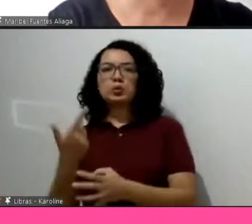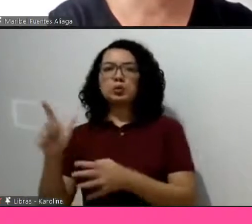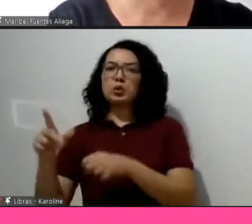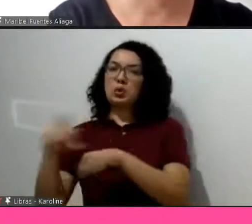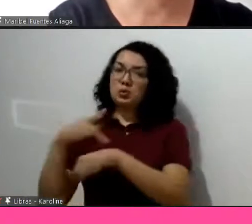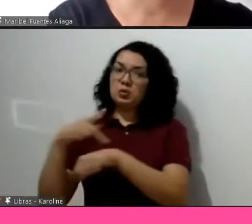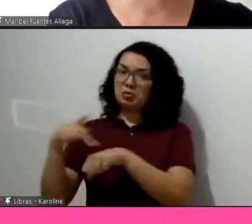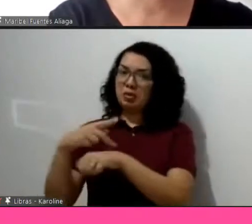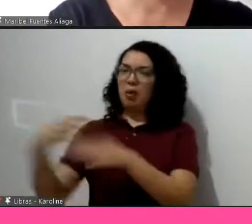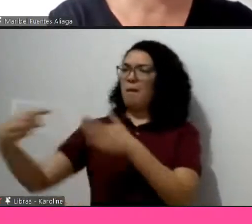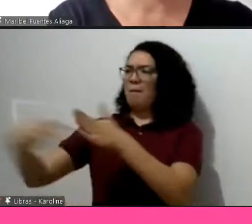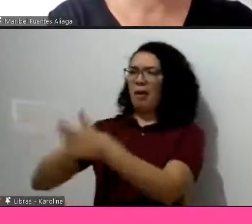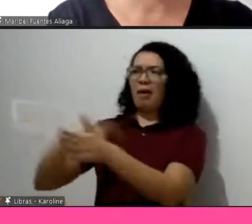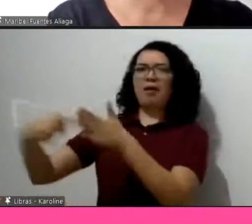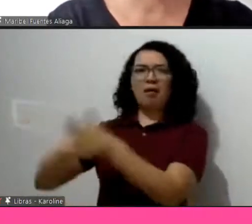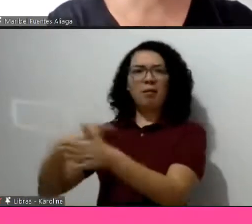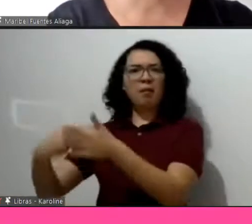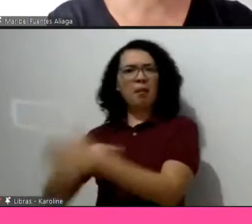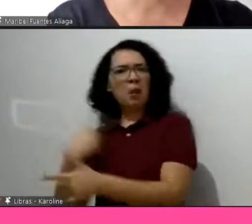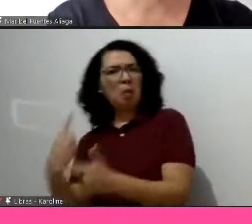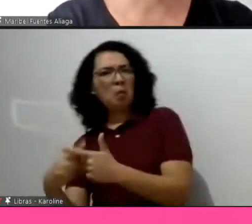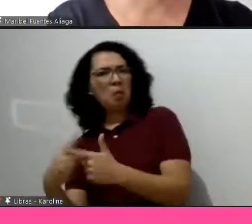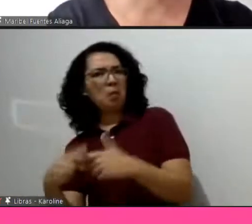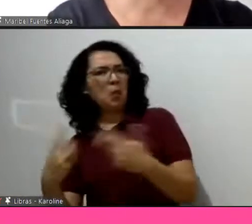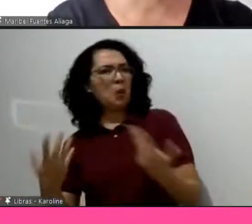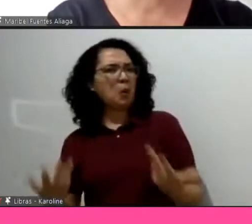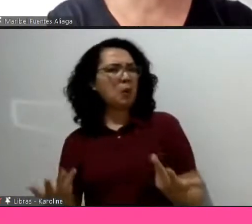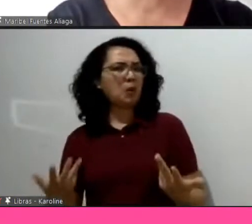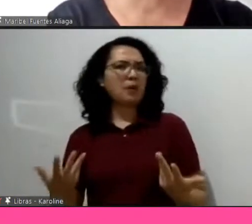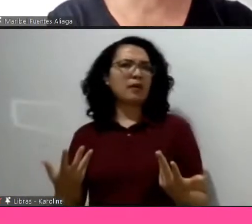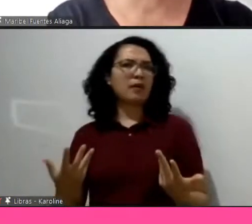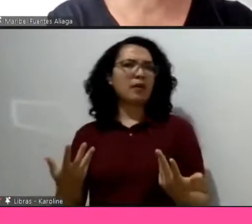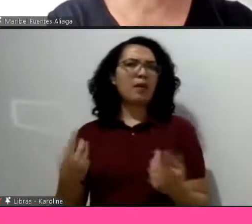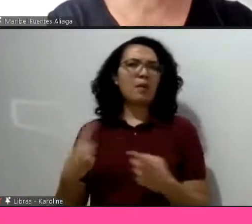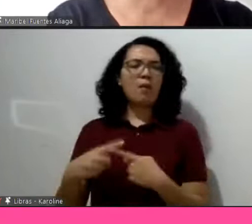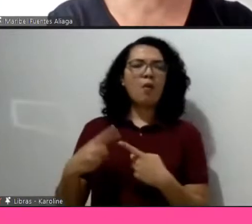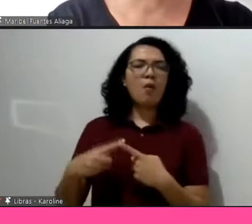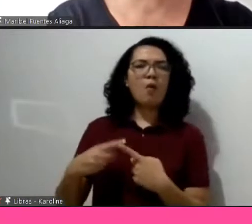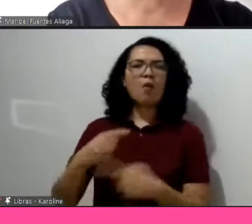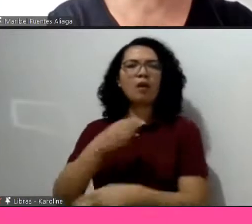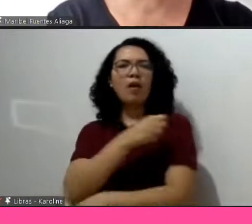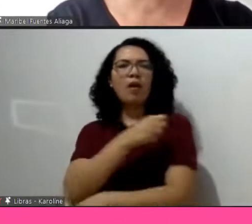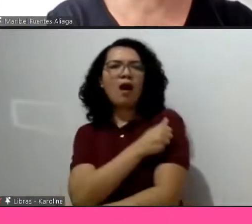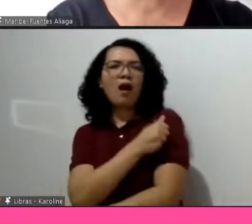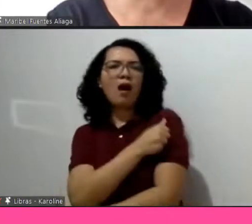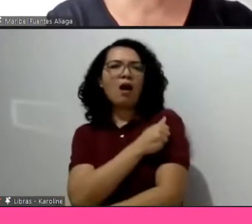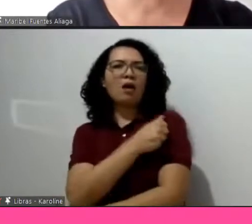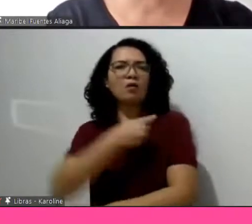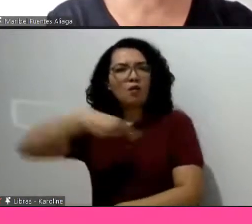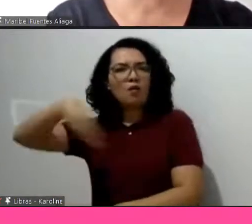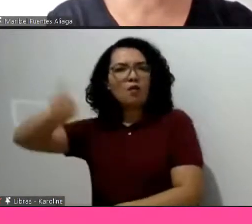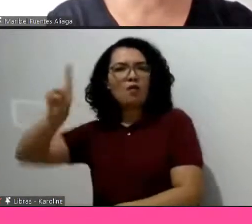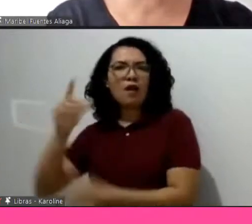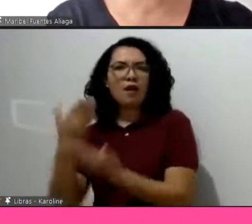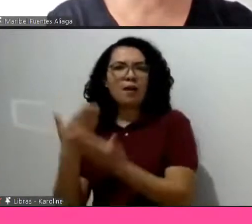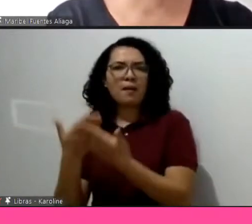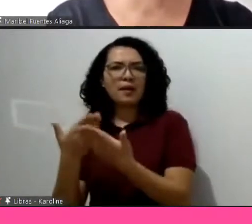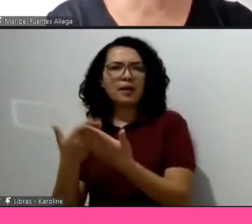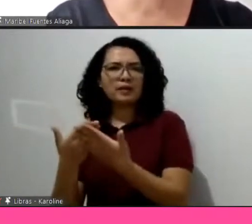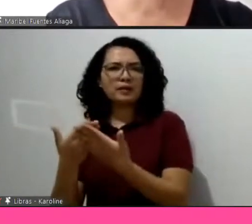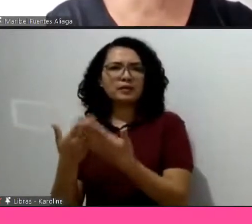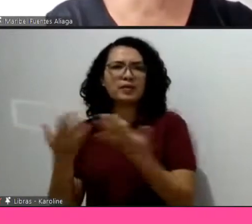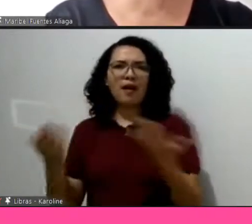questionaram muito por quê, porque em geral vai para estudar lá, por que agora a gente inventou isso, que eles têm que ir para um projeto